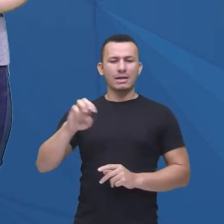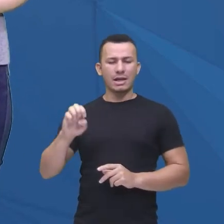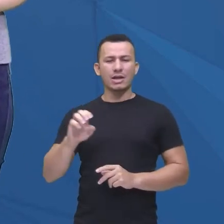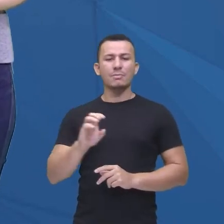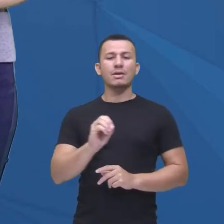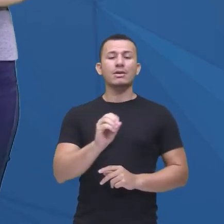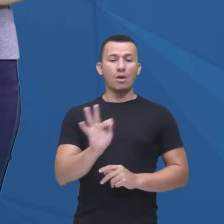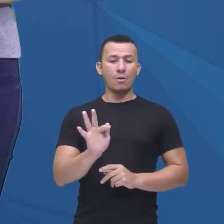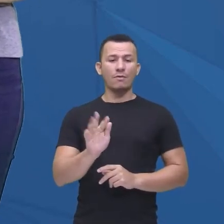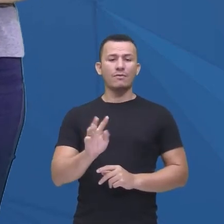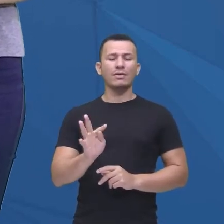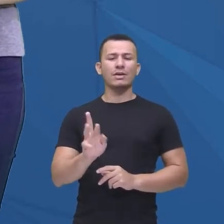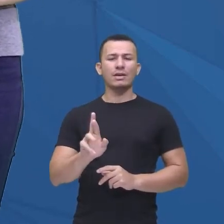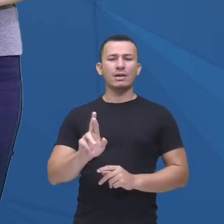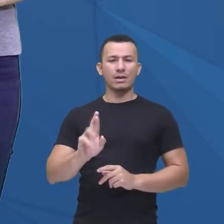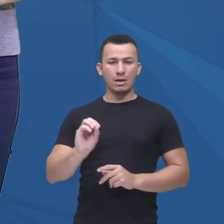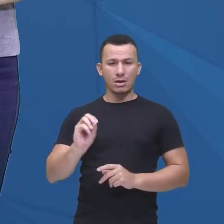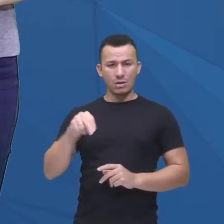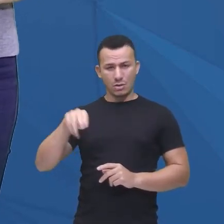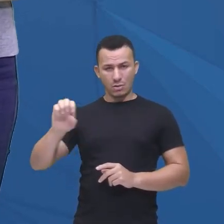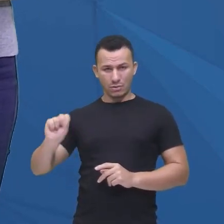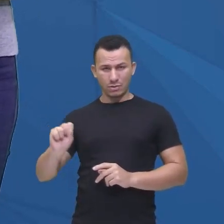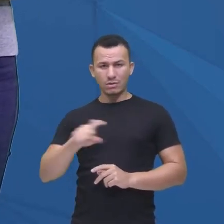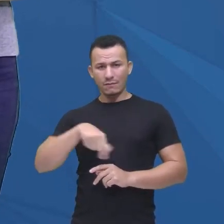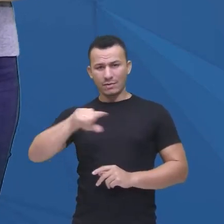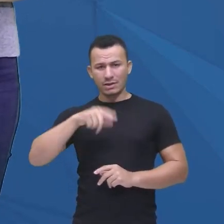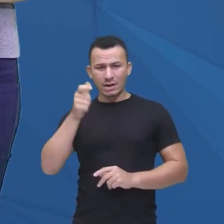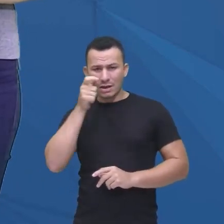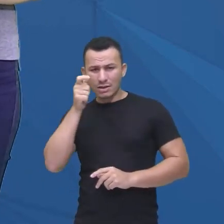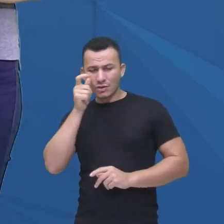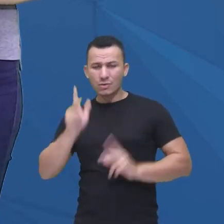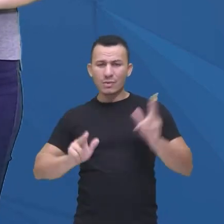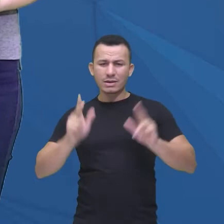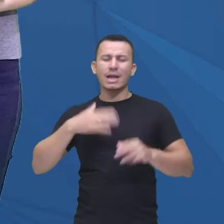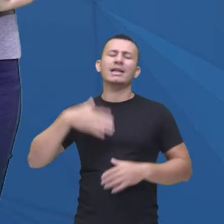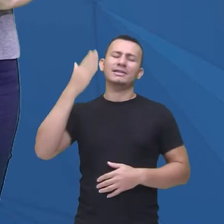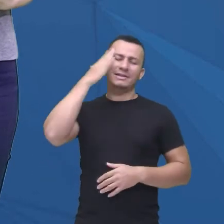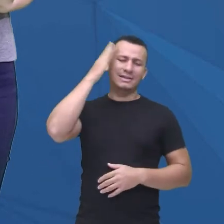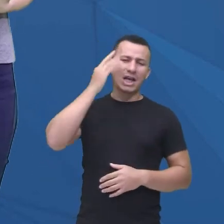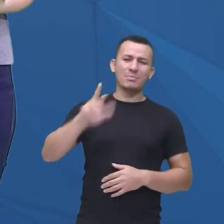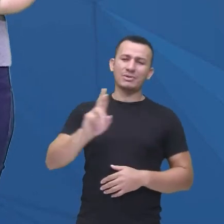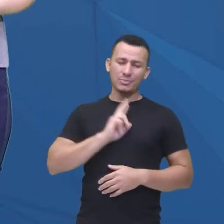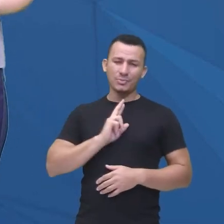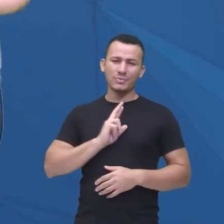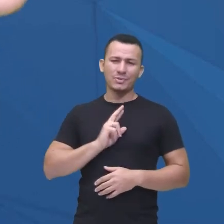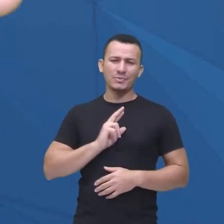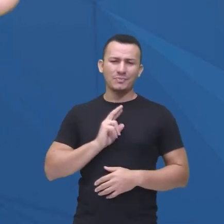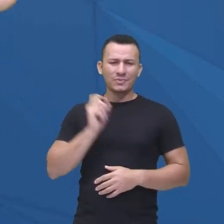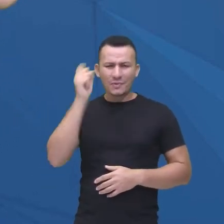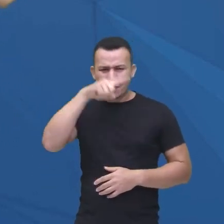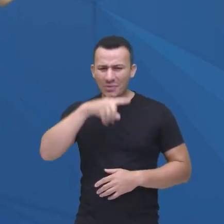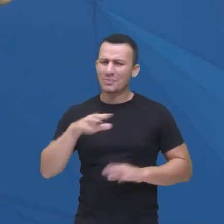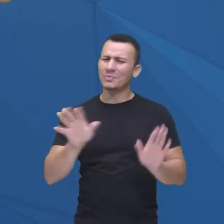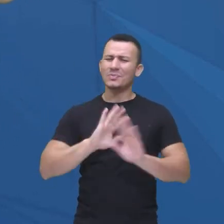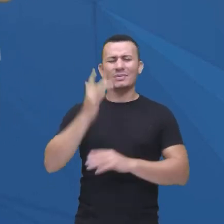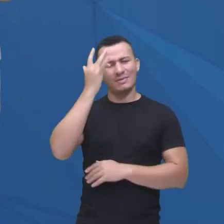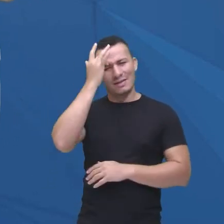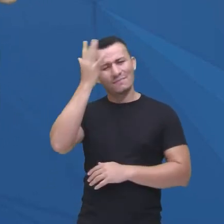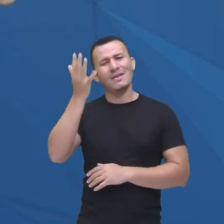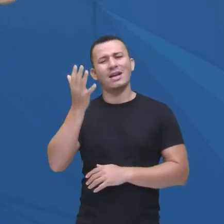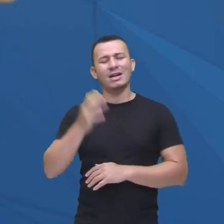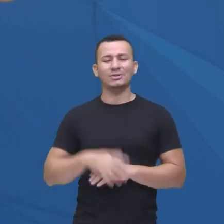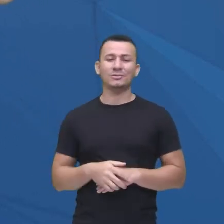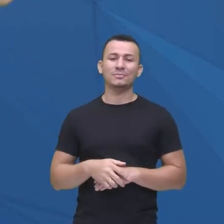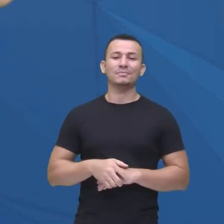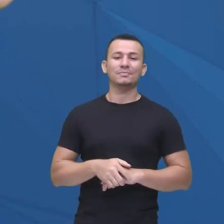a série, com certeza, vai saber responder, porque não está difícil, tá bom? E os nossos computadores estão